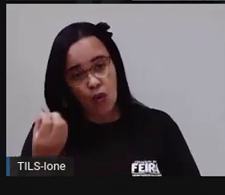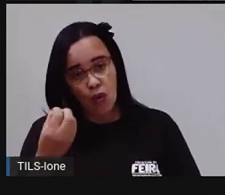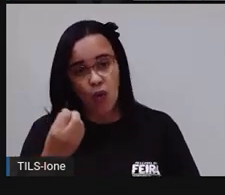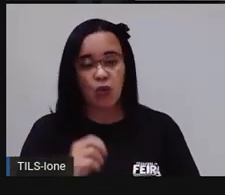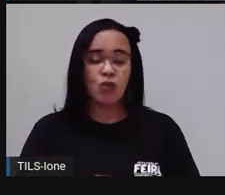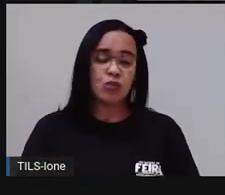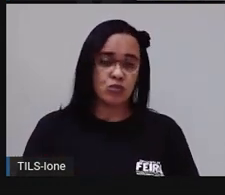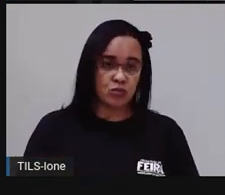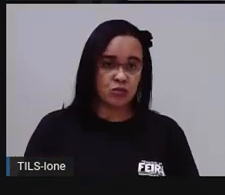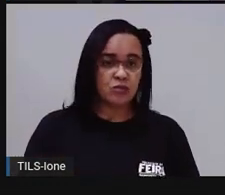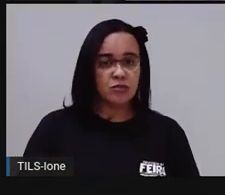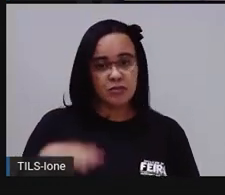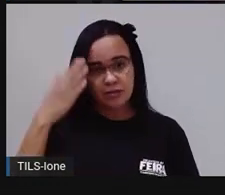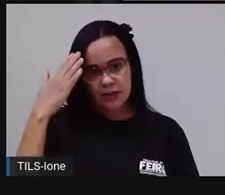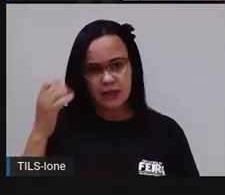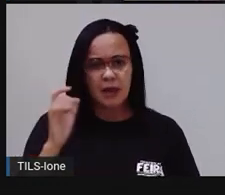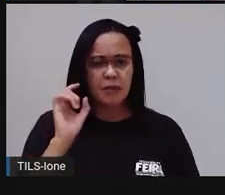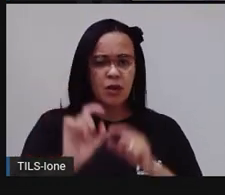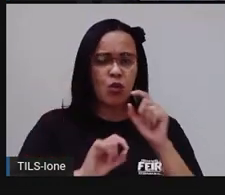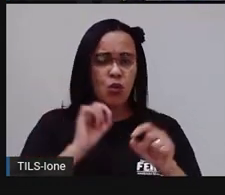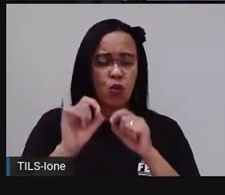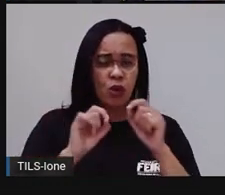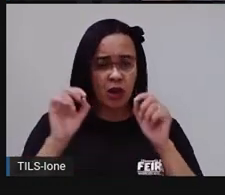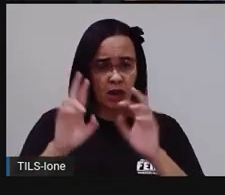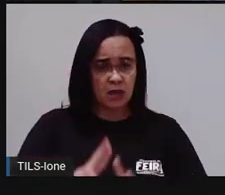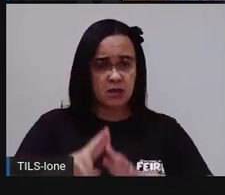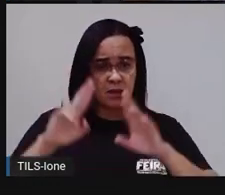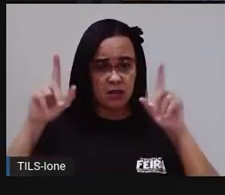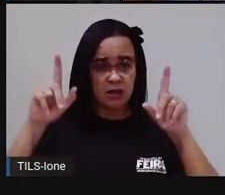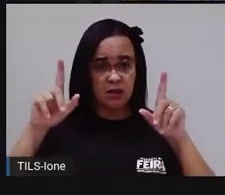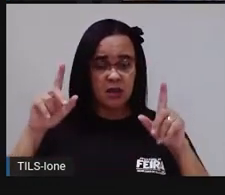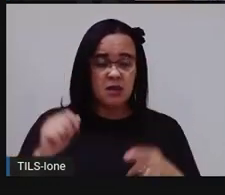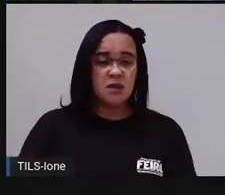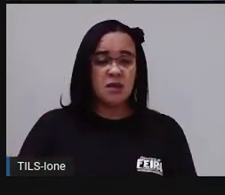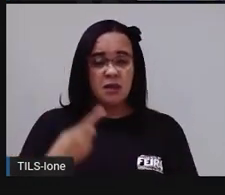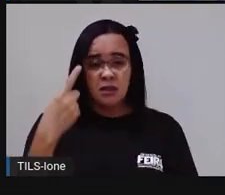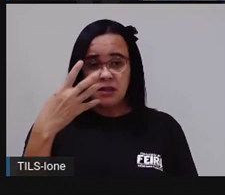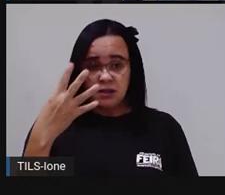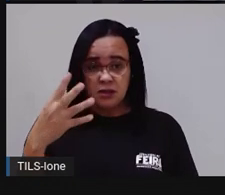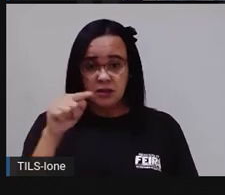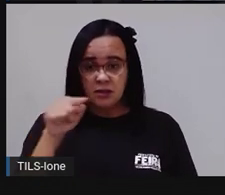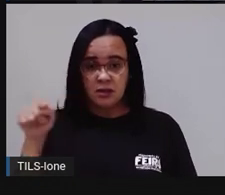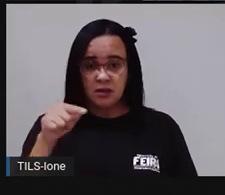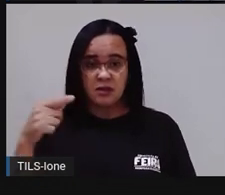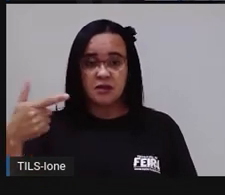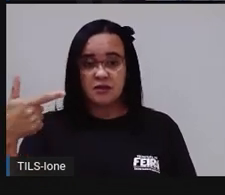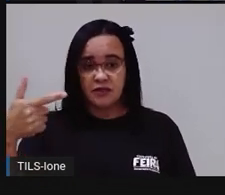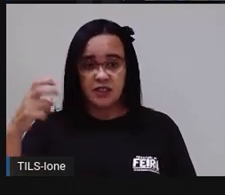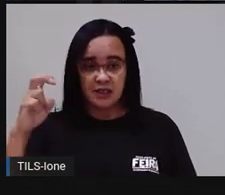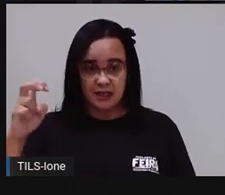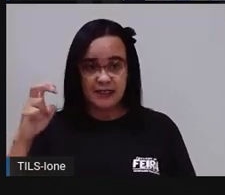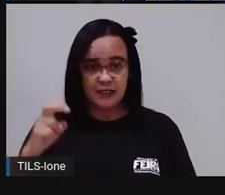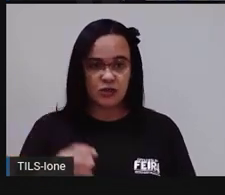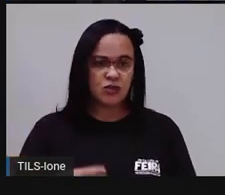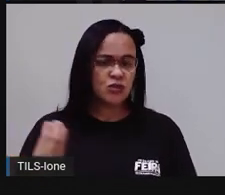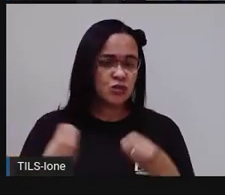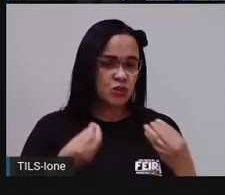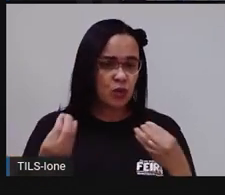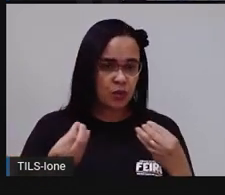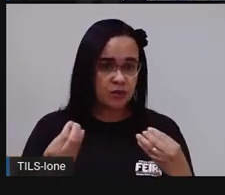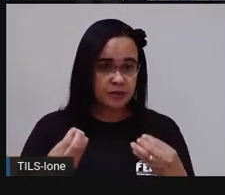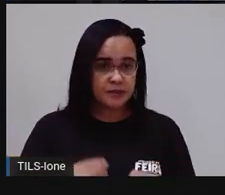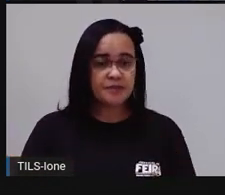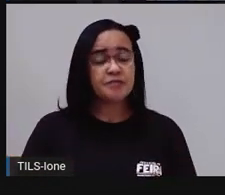saber quanto é que tá de diferença entre 14 e 25. Vamos ver? Então, o que é que vocês podem fazer? Vocês podem fazer uma